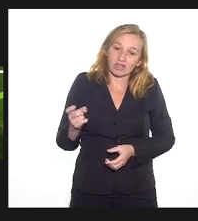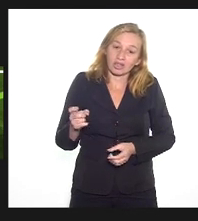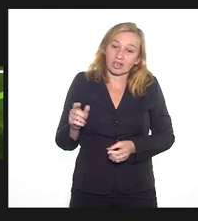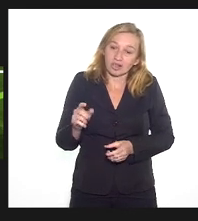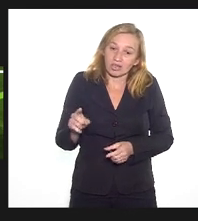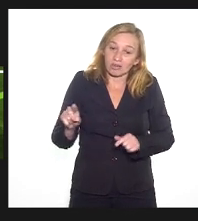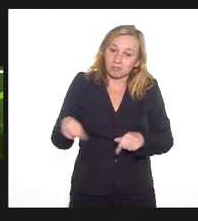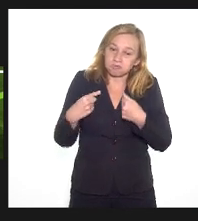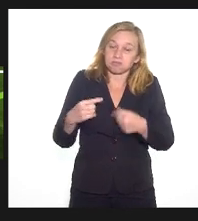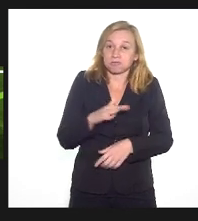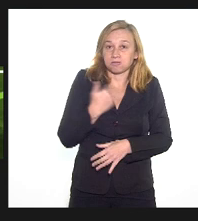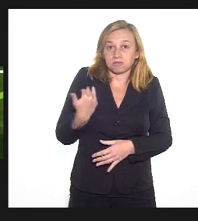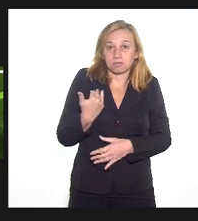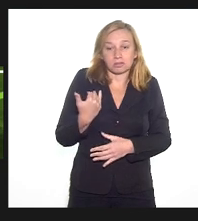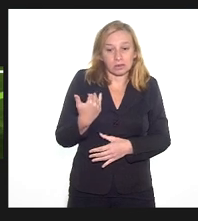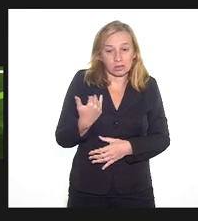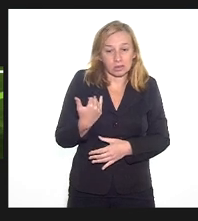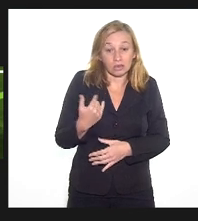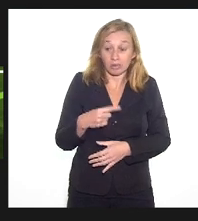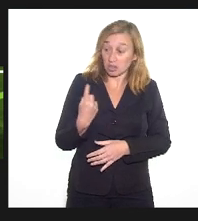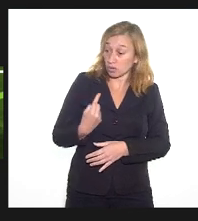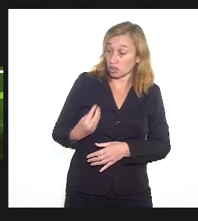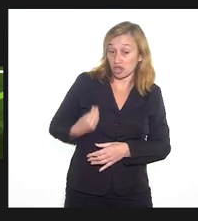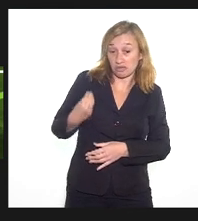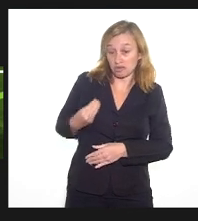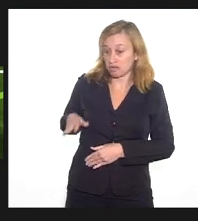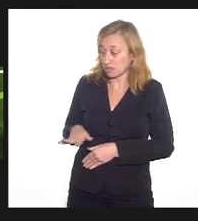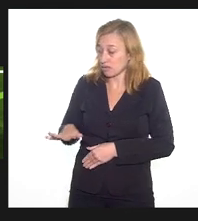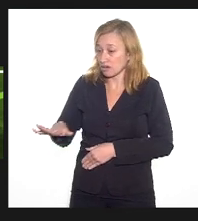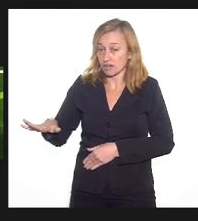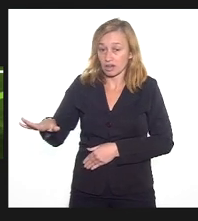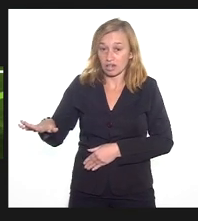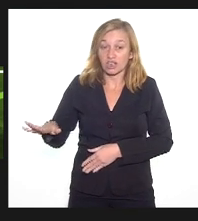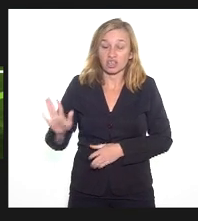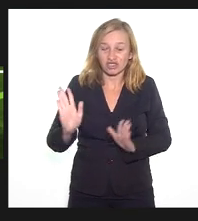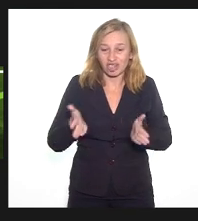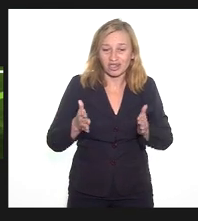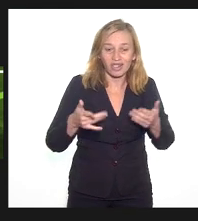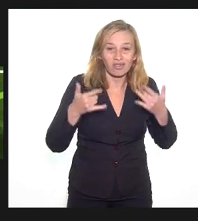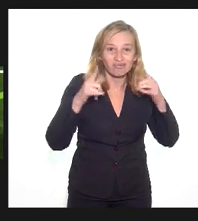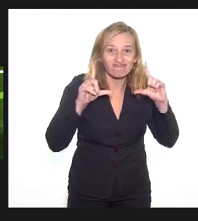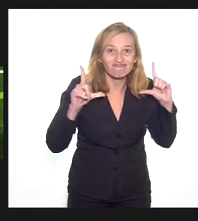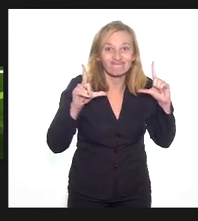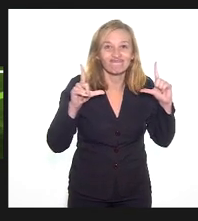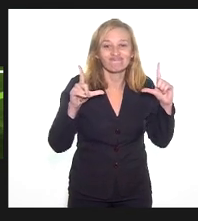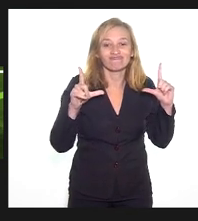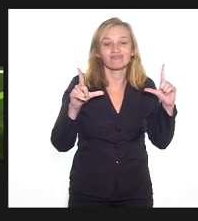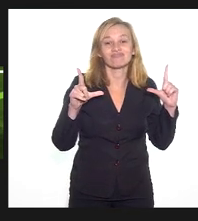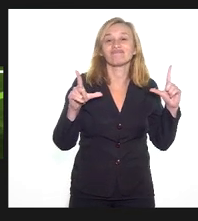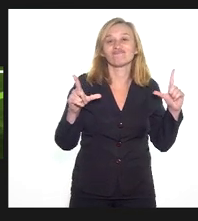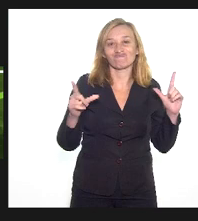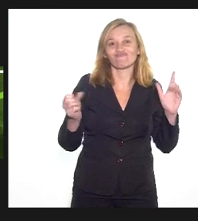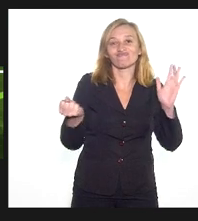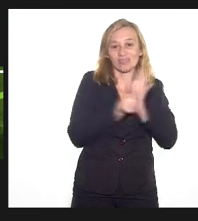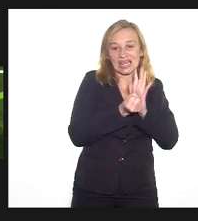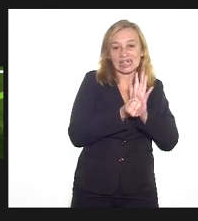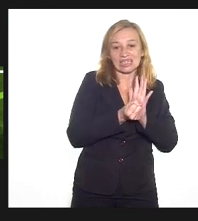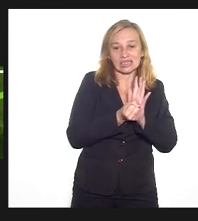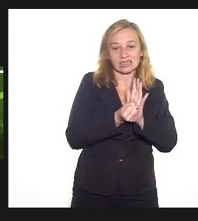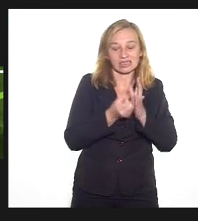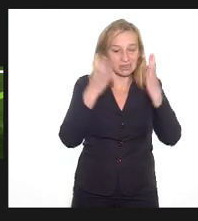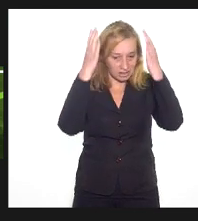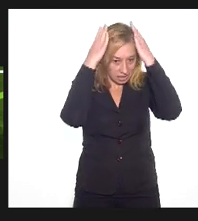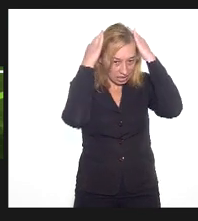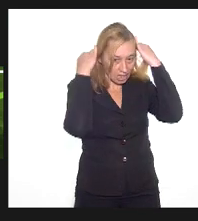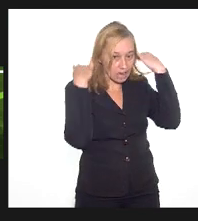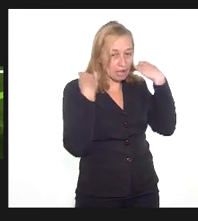E se expor para a gente que mora na comunidade, por exemplo, a gente já tem a cara caricata, a gente tem a cara muito marcante. É um cabelo, é um